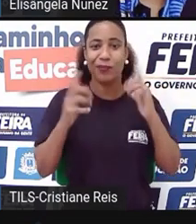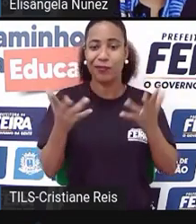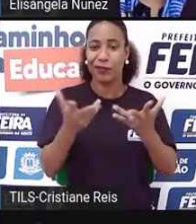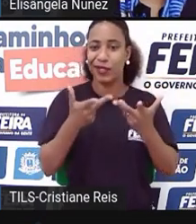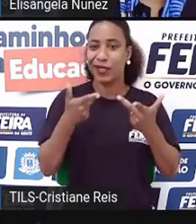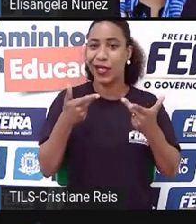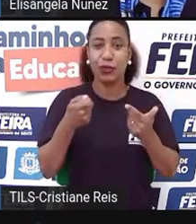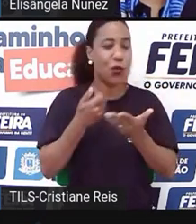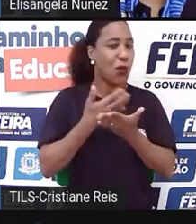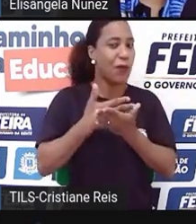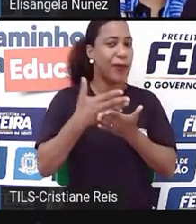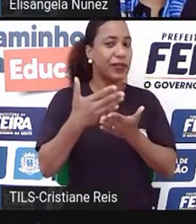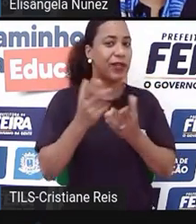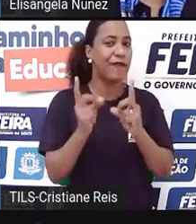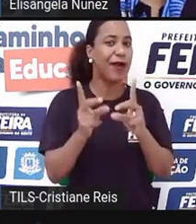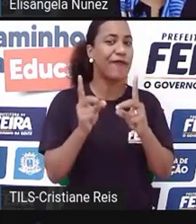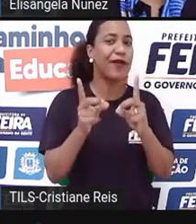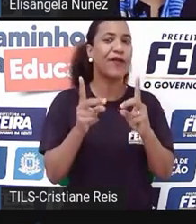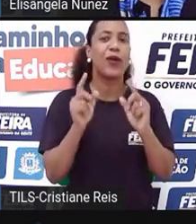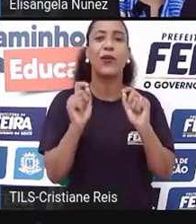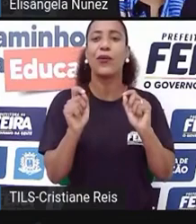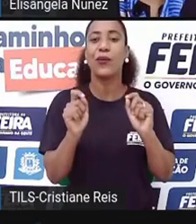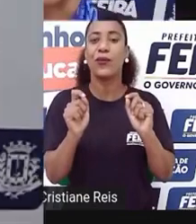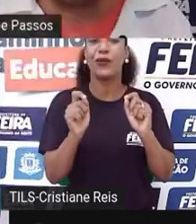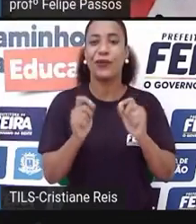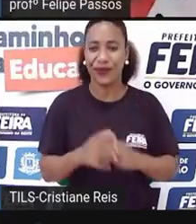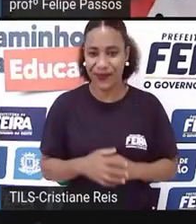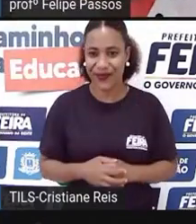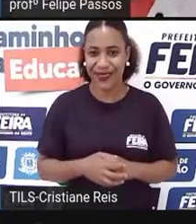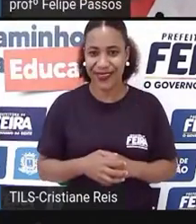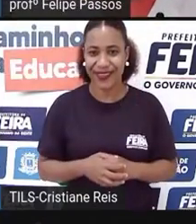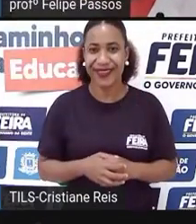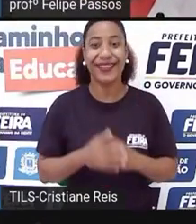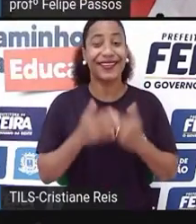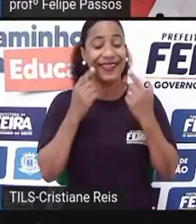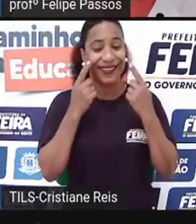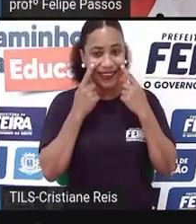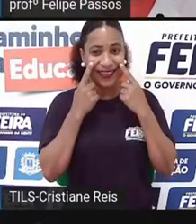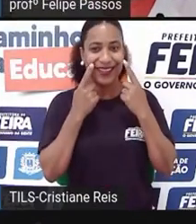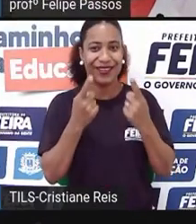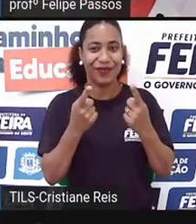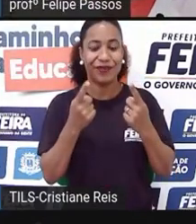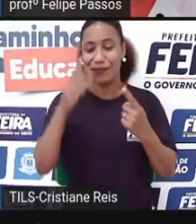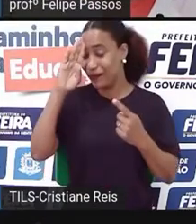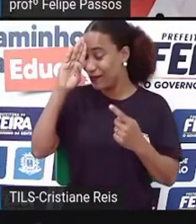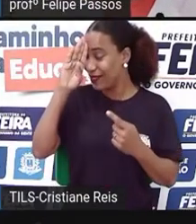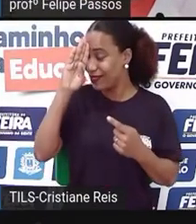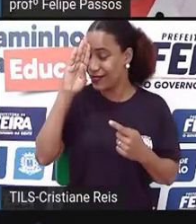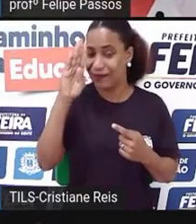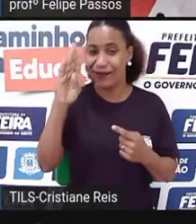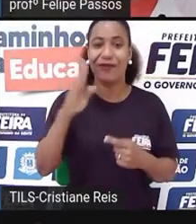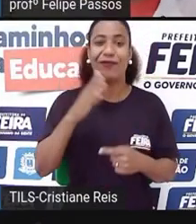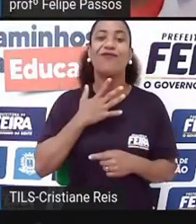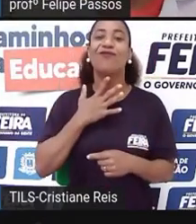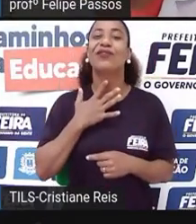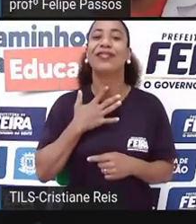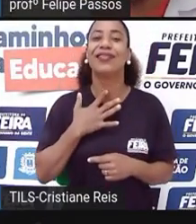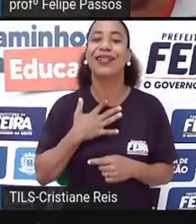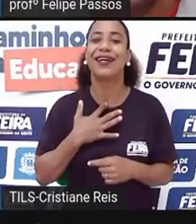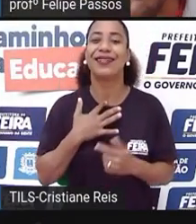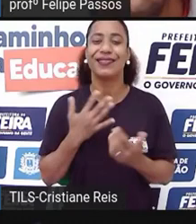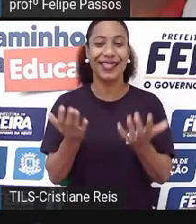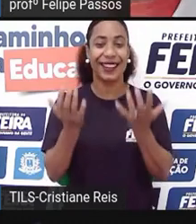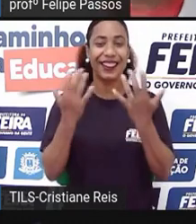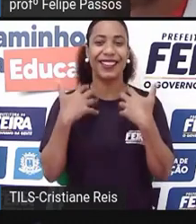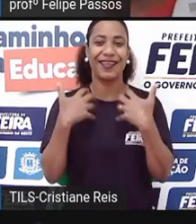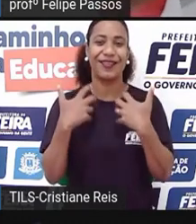tiver esse desejo? É isso, Filipe, como você falou, o desejo, a principal, é o que move, o que move esse jovem.